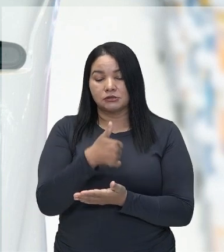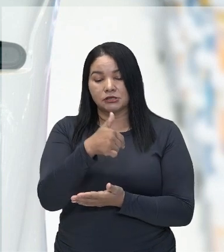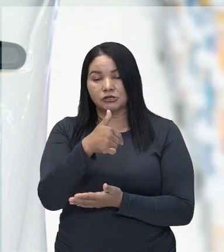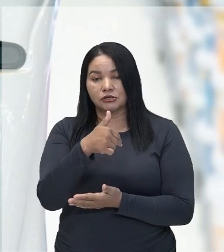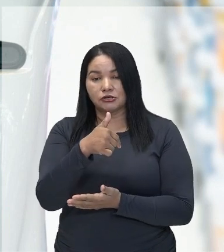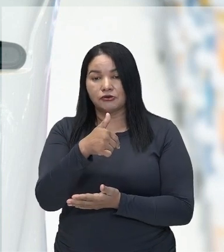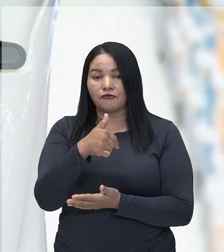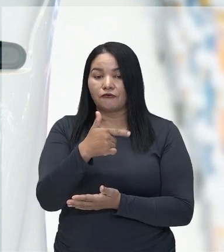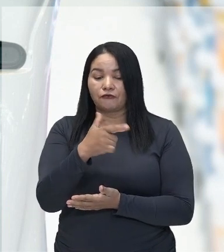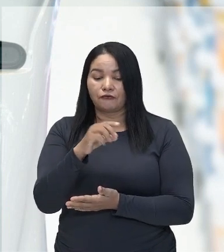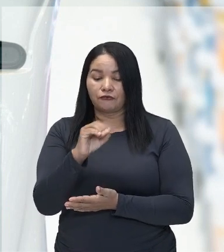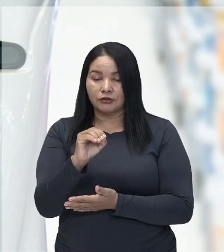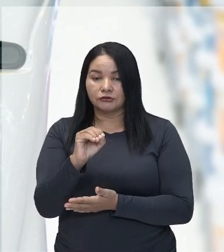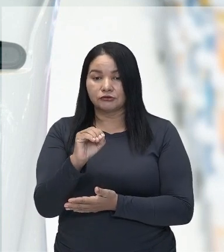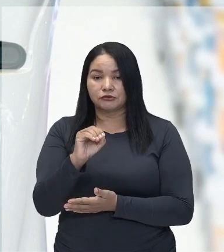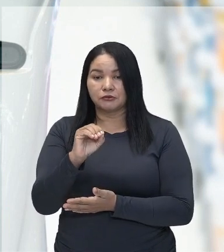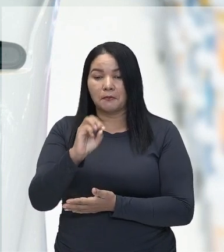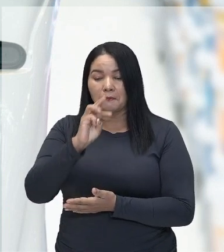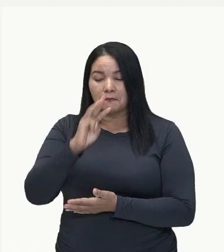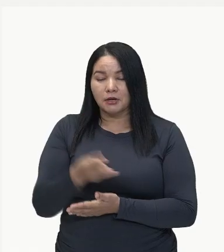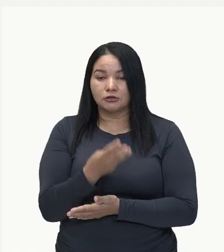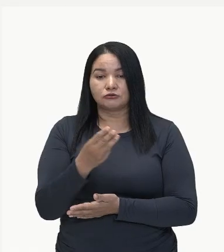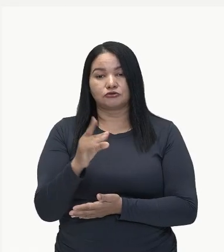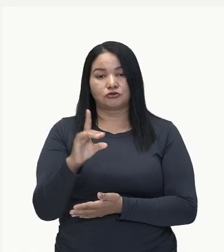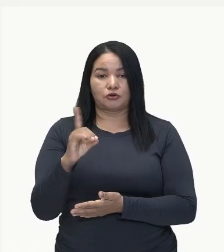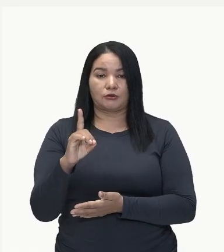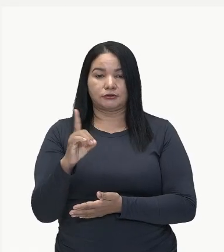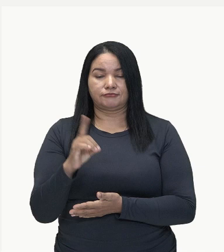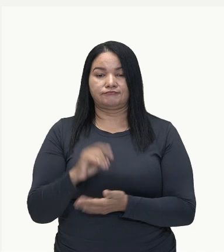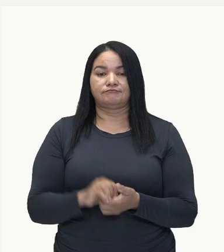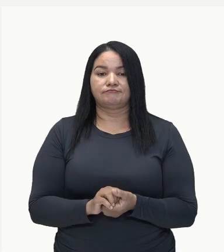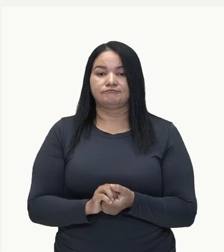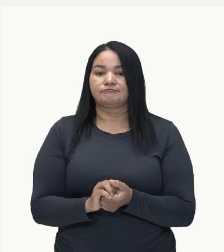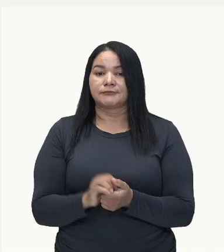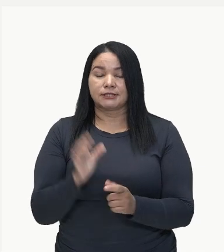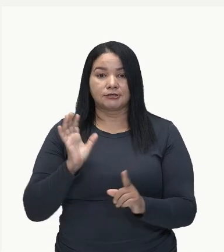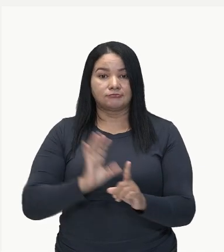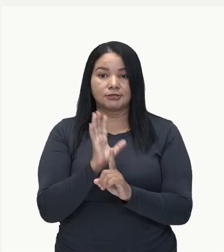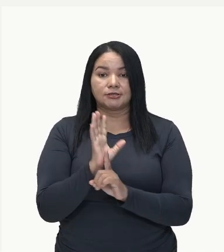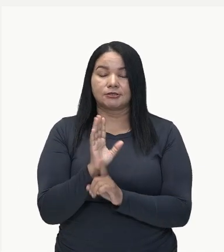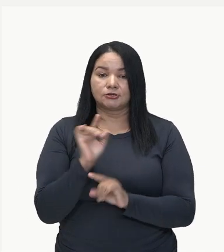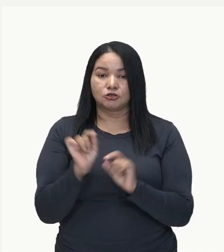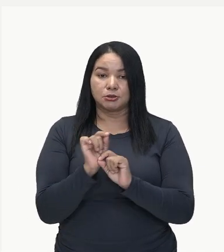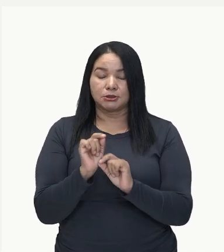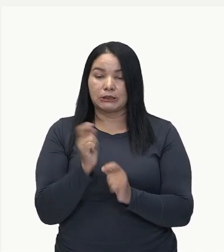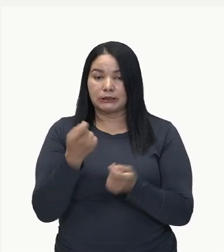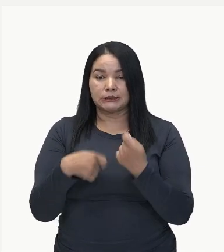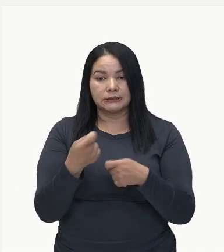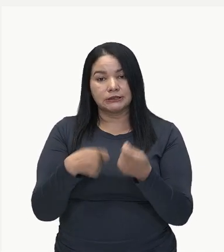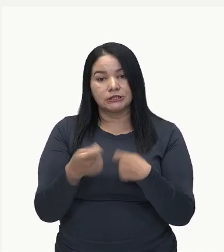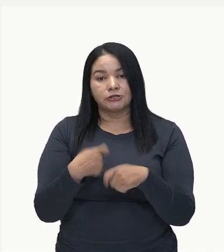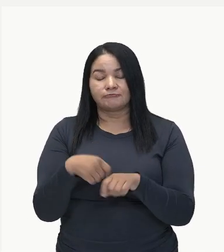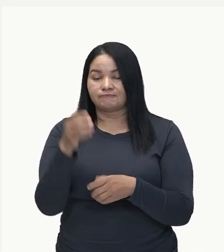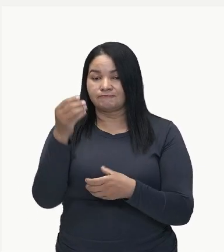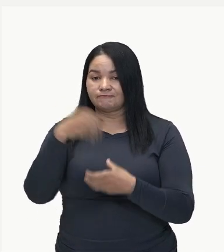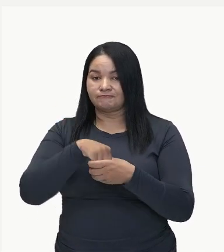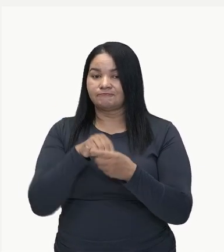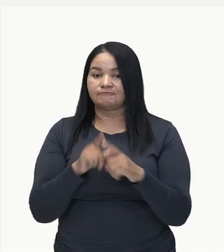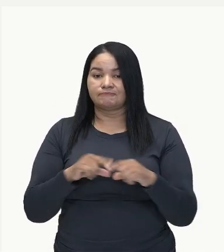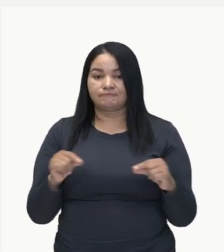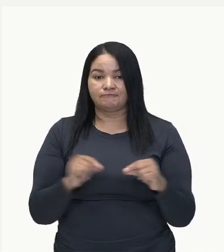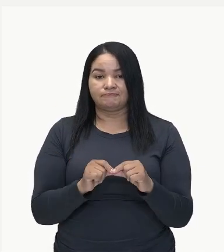bilhões de dólares. E aí, isso impacta diretamente na economia interna. Então, a